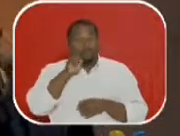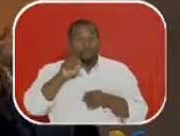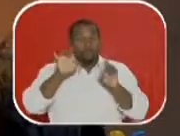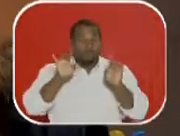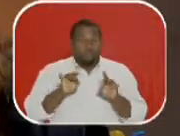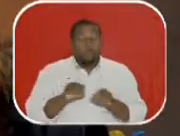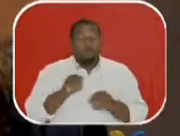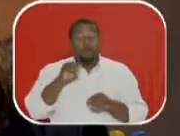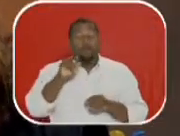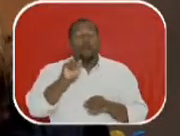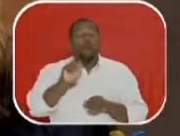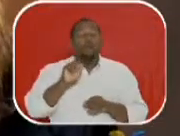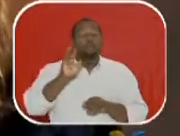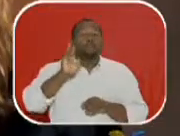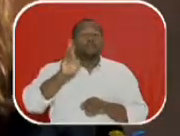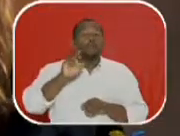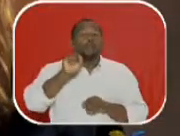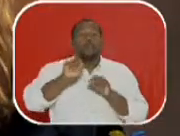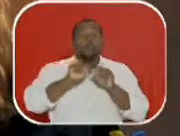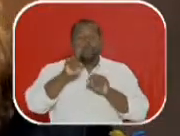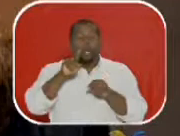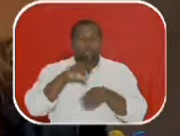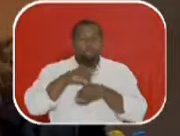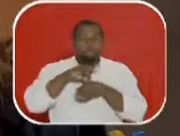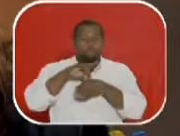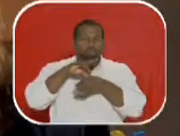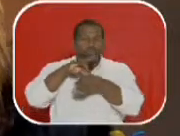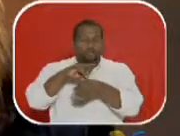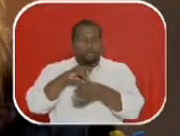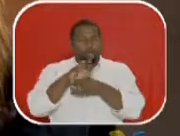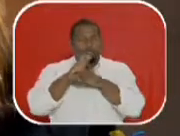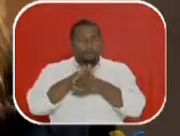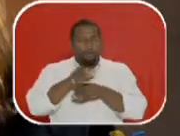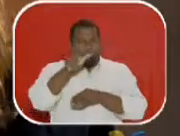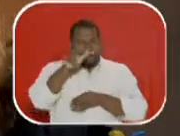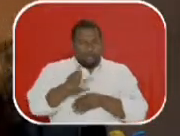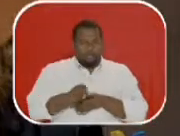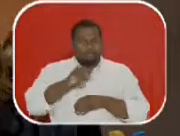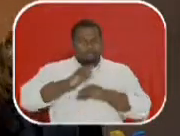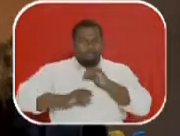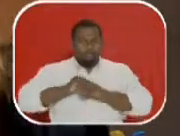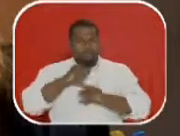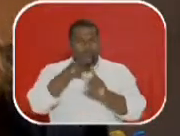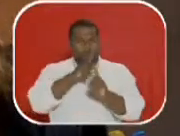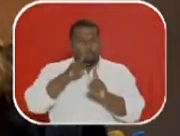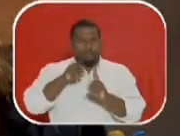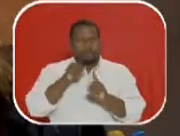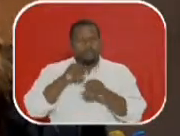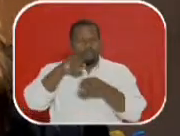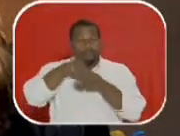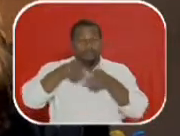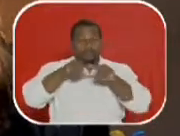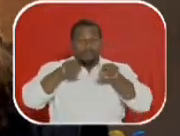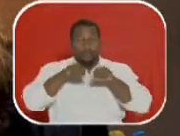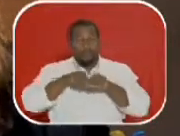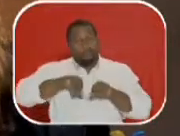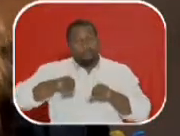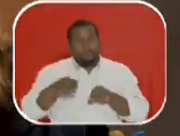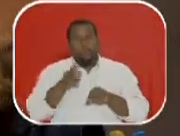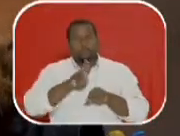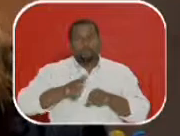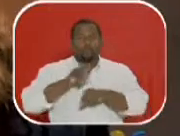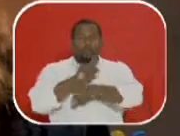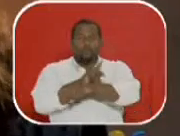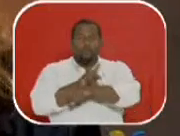função dessa reportagem é ser um guia e fazer com que o educador, dentro da sala de aula, possa fazer